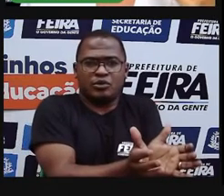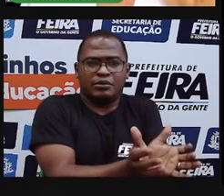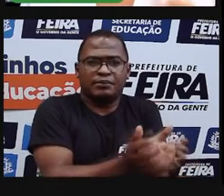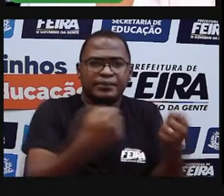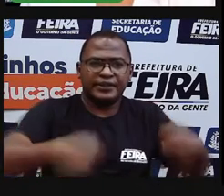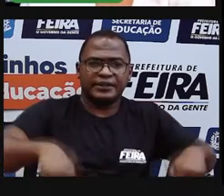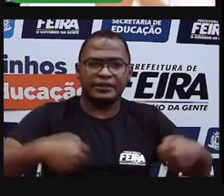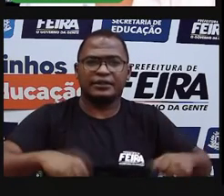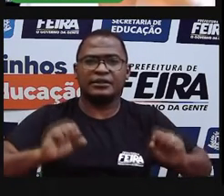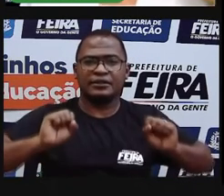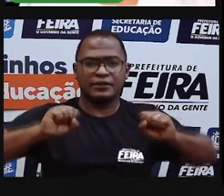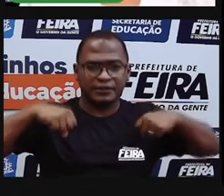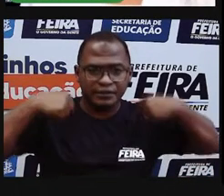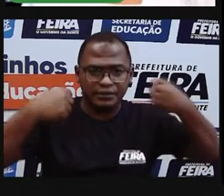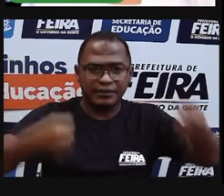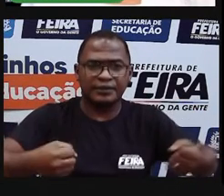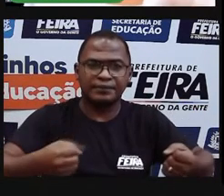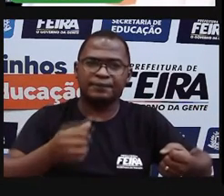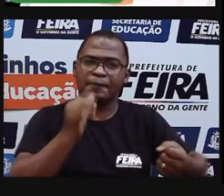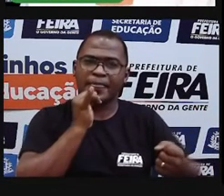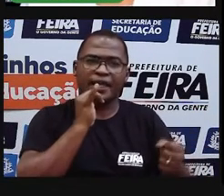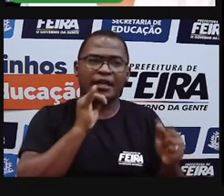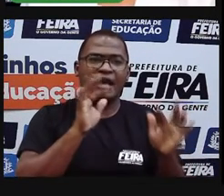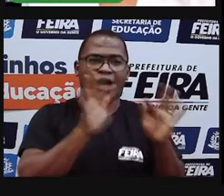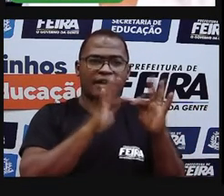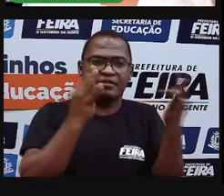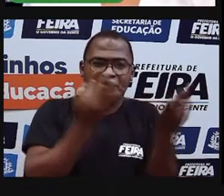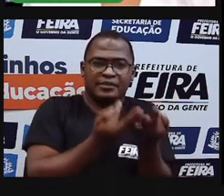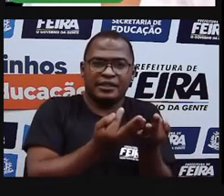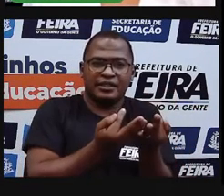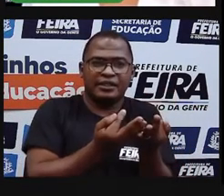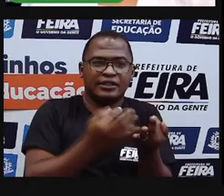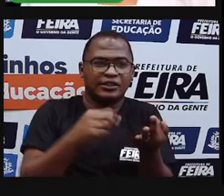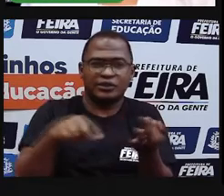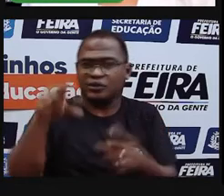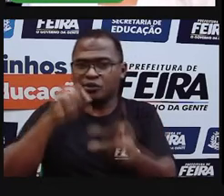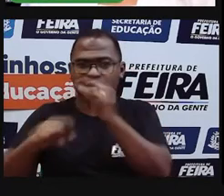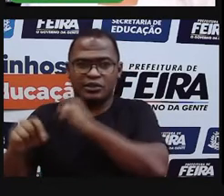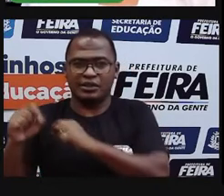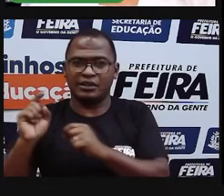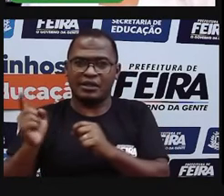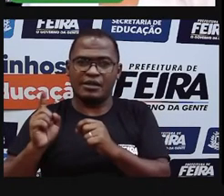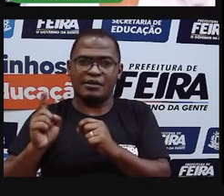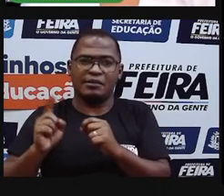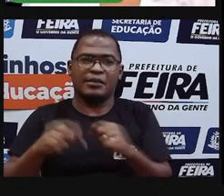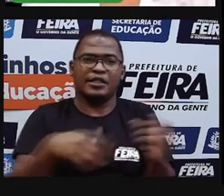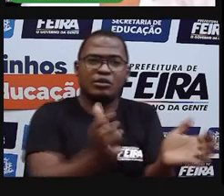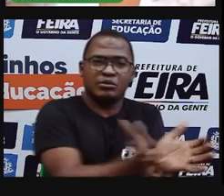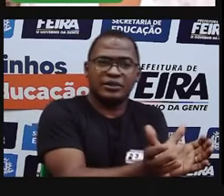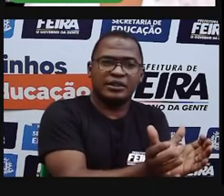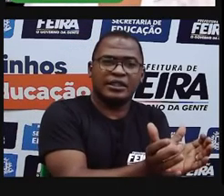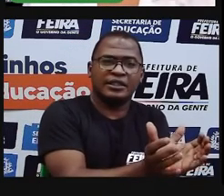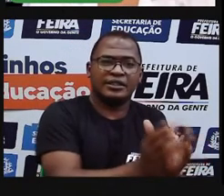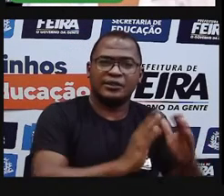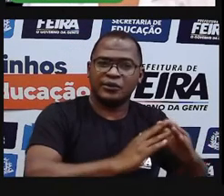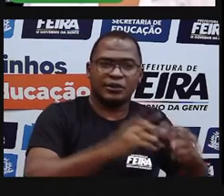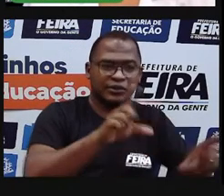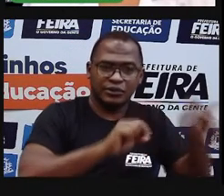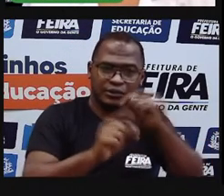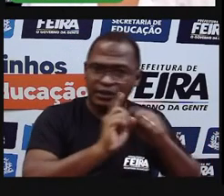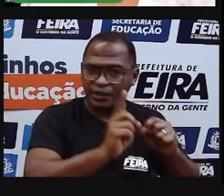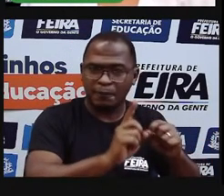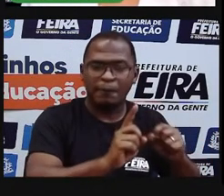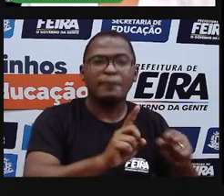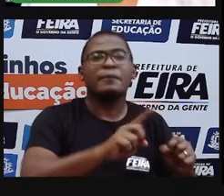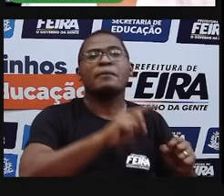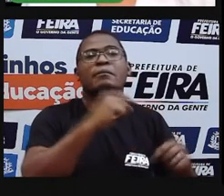Que a gente pode escolher. Não é o caso da família, que a gente não escolhe, né? A gente tem a nossa família, e a gente convive, vive e aprende com ela a cada